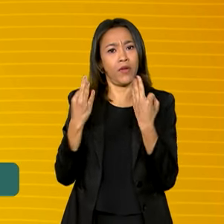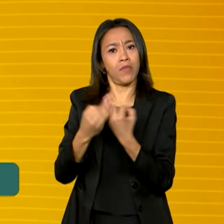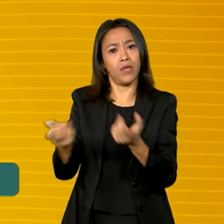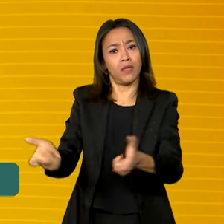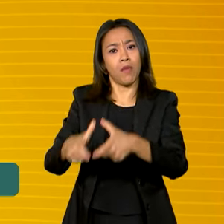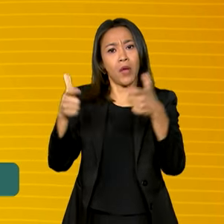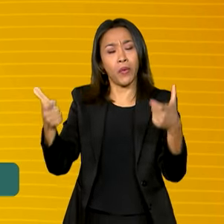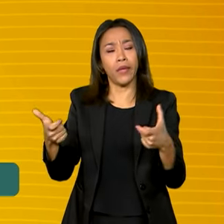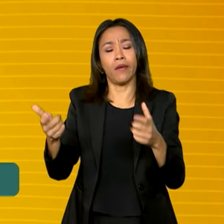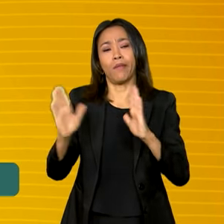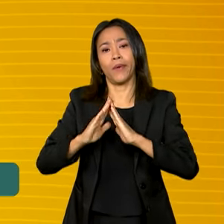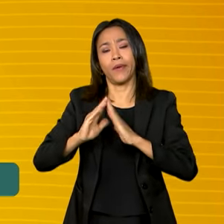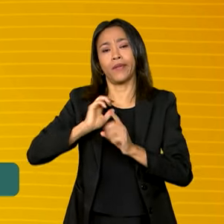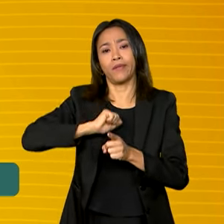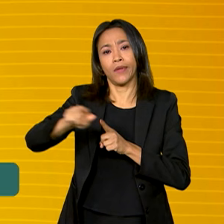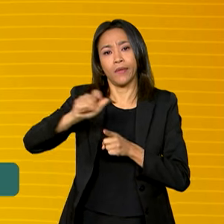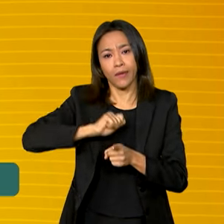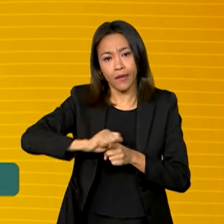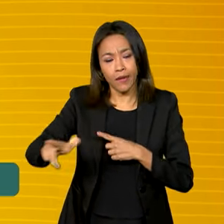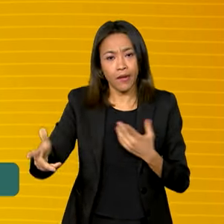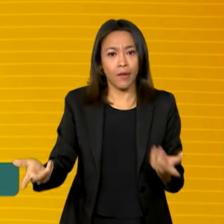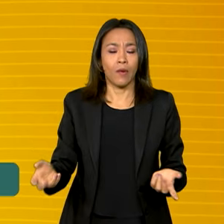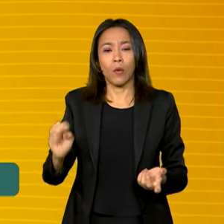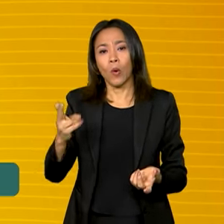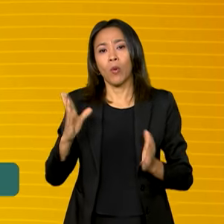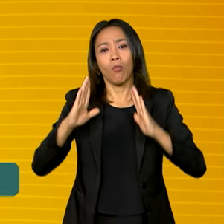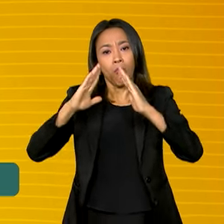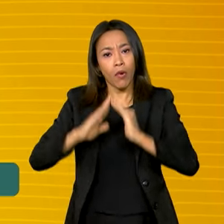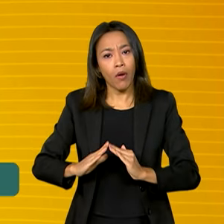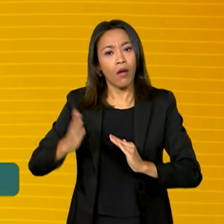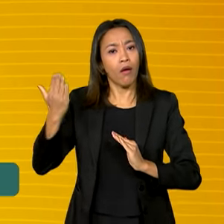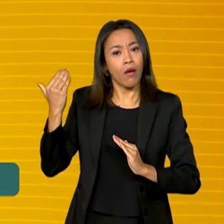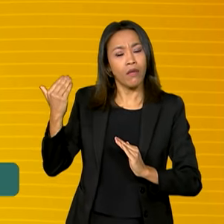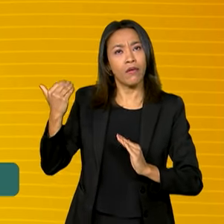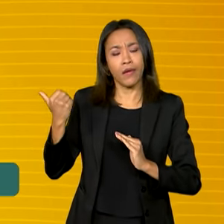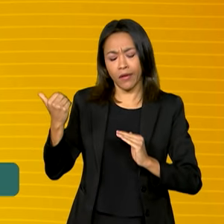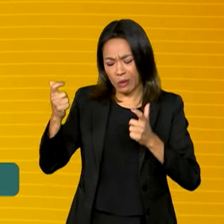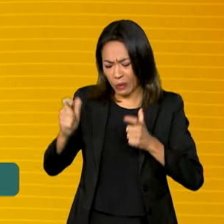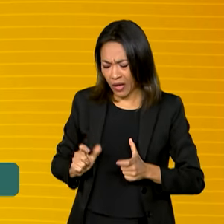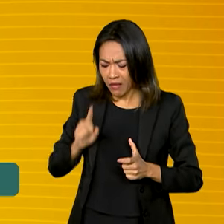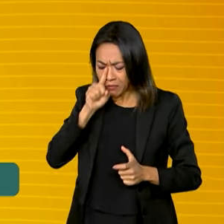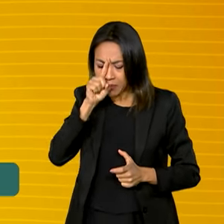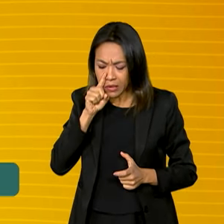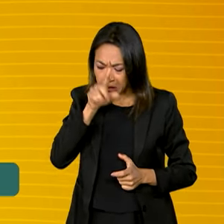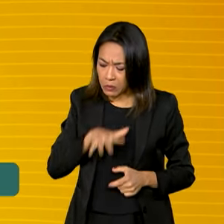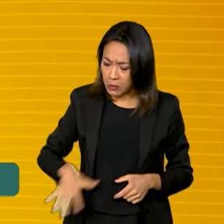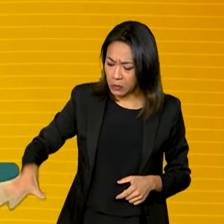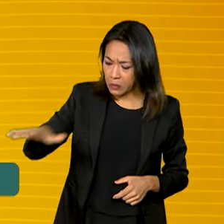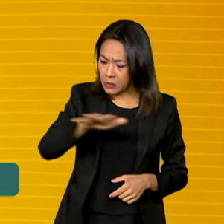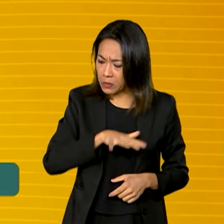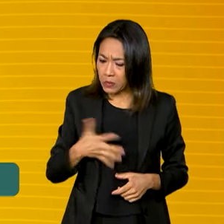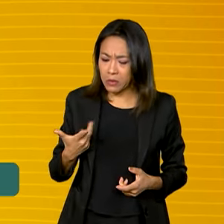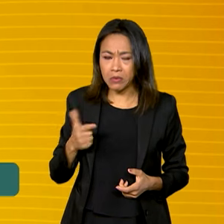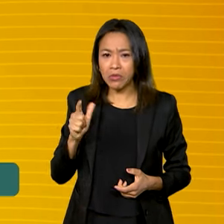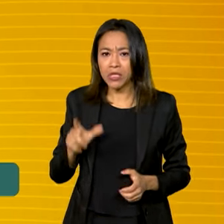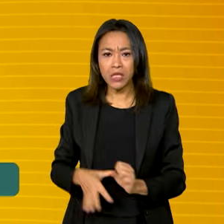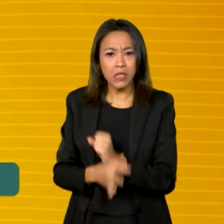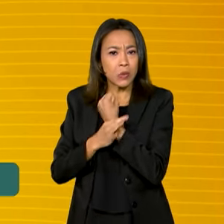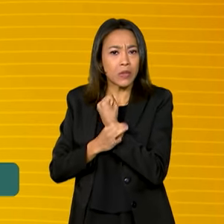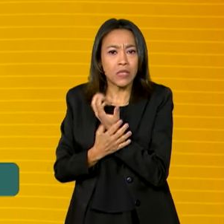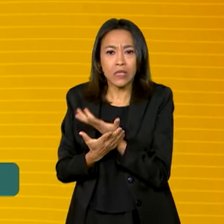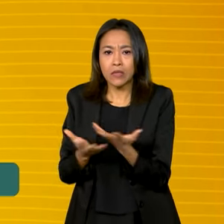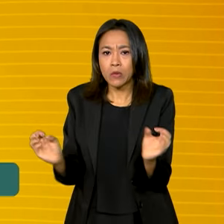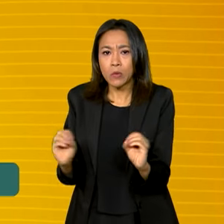vivendo de aluguel ou numa área irregular, sem ter uma garantia, e agora poder